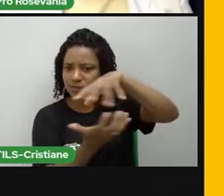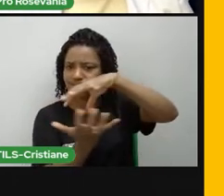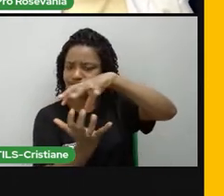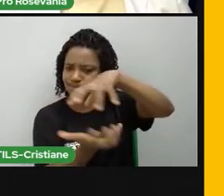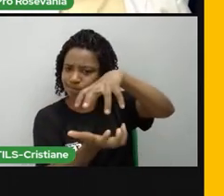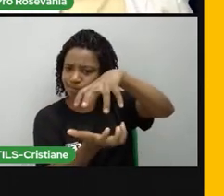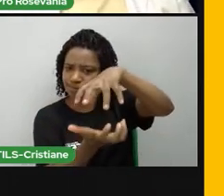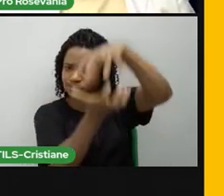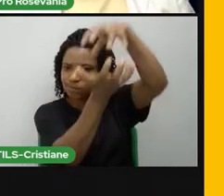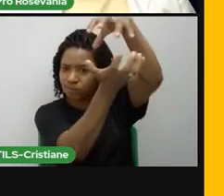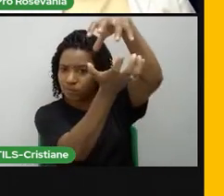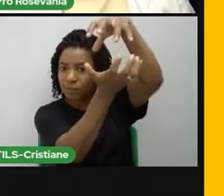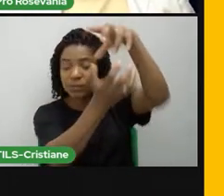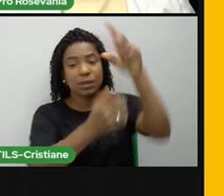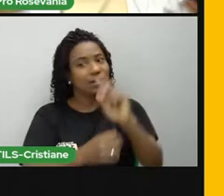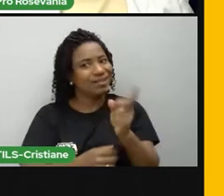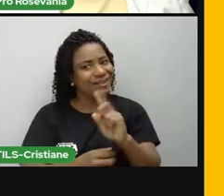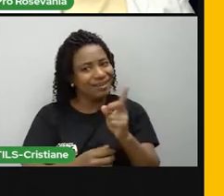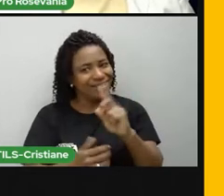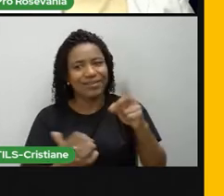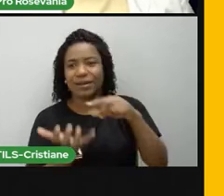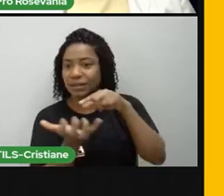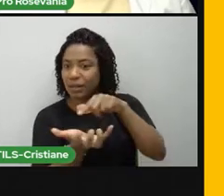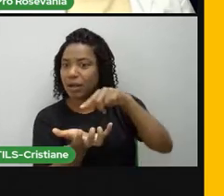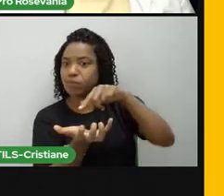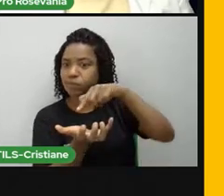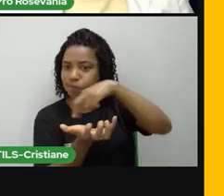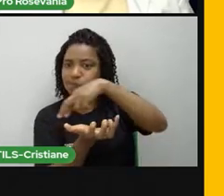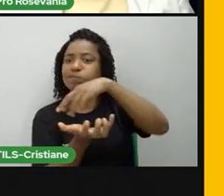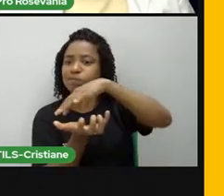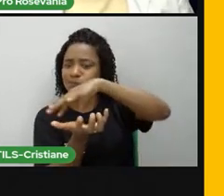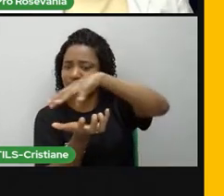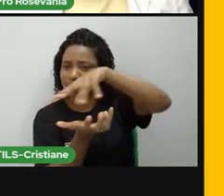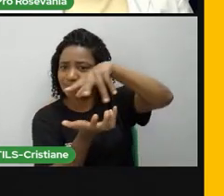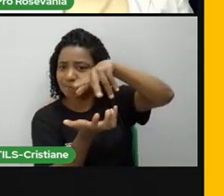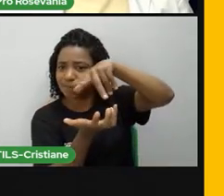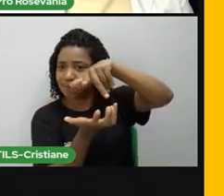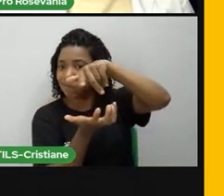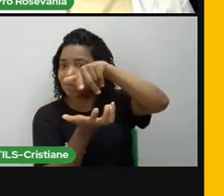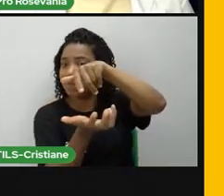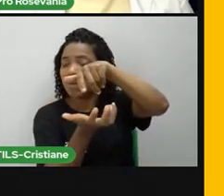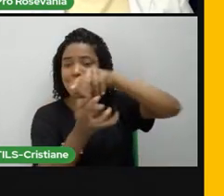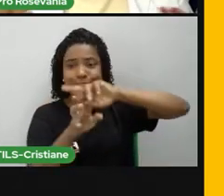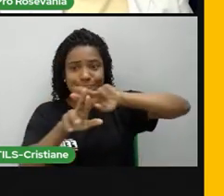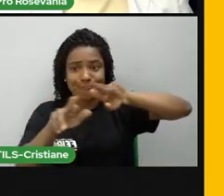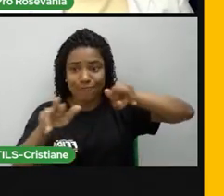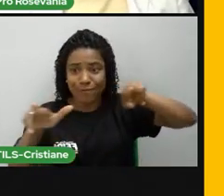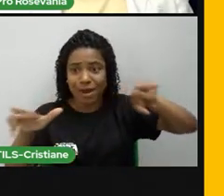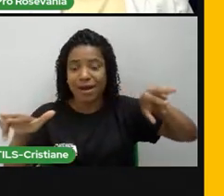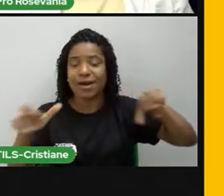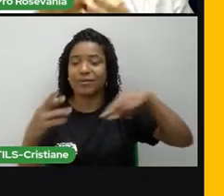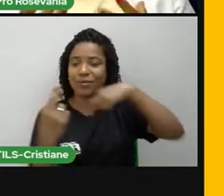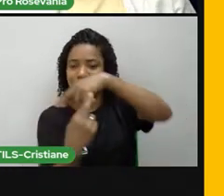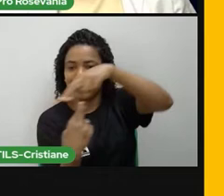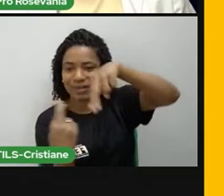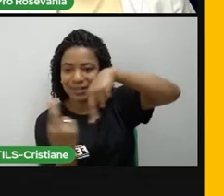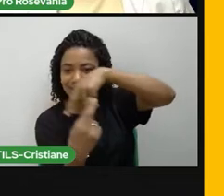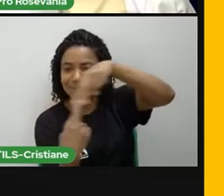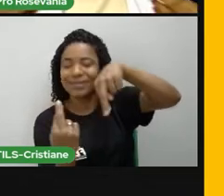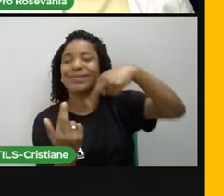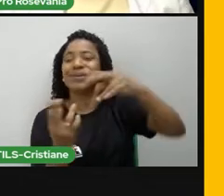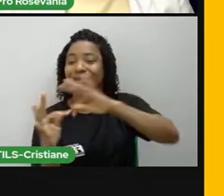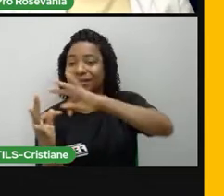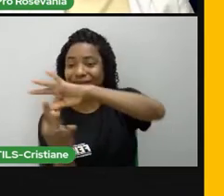constante movimento. E são vários movimentos que ela executa ao mesmo tempo, como eu já falei, o movimento de rotação, de